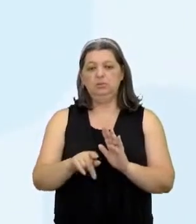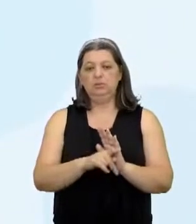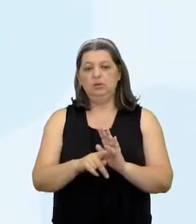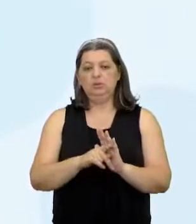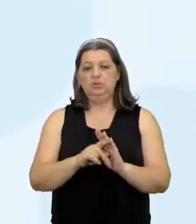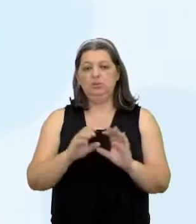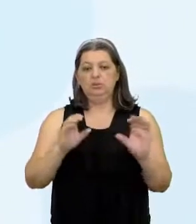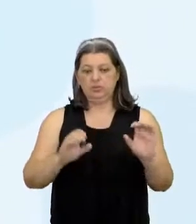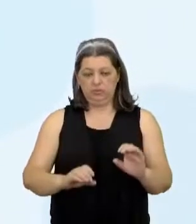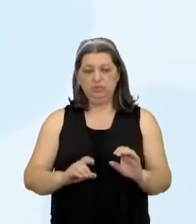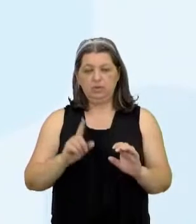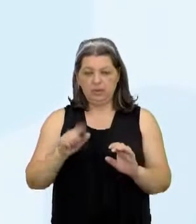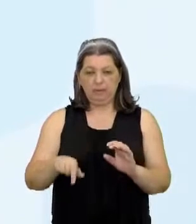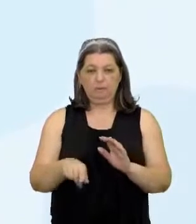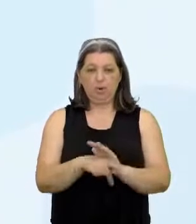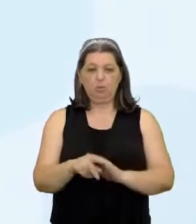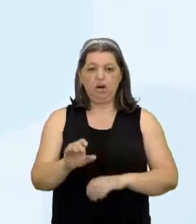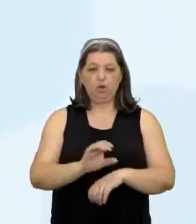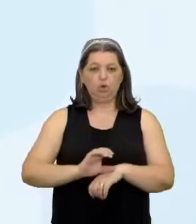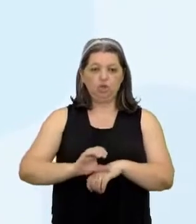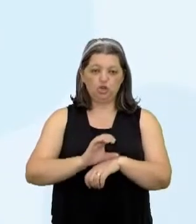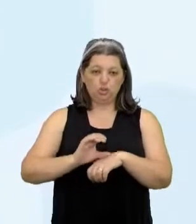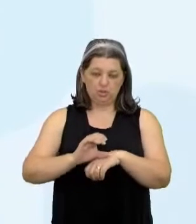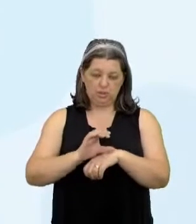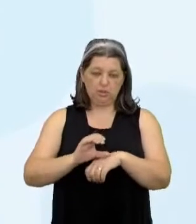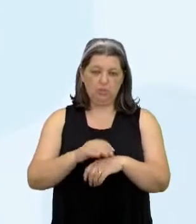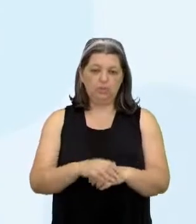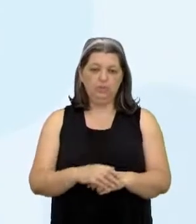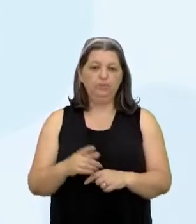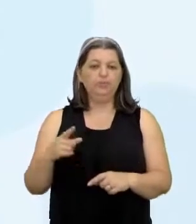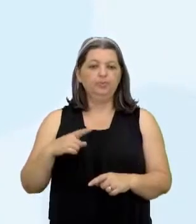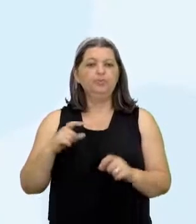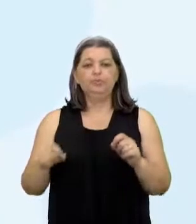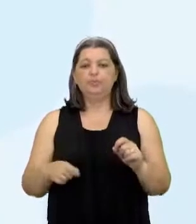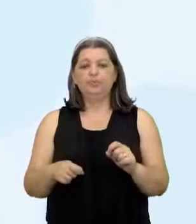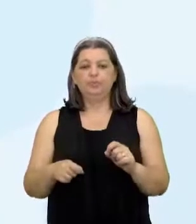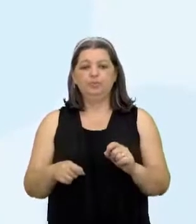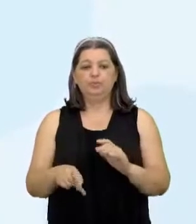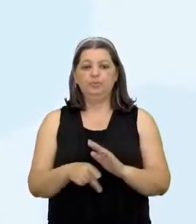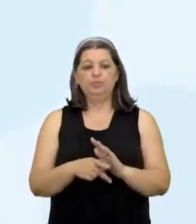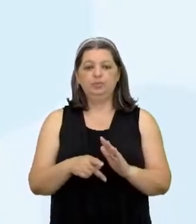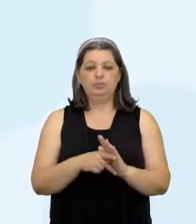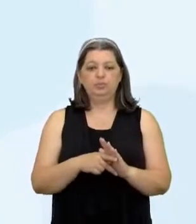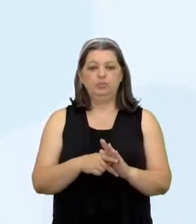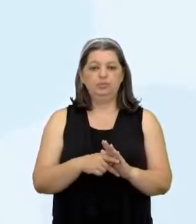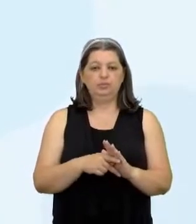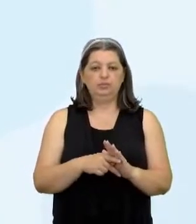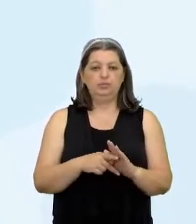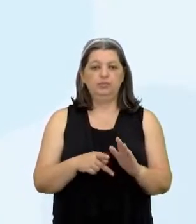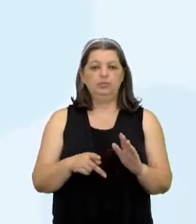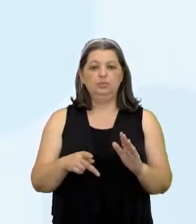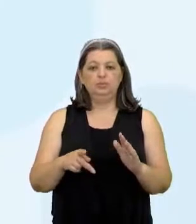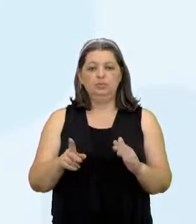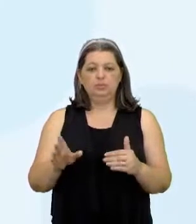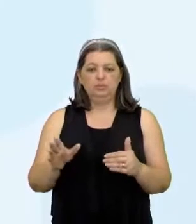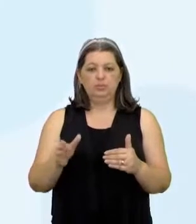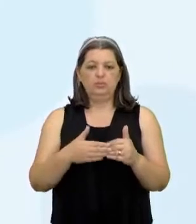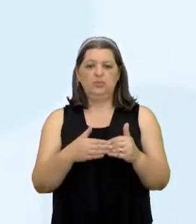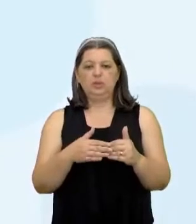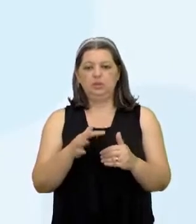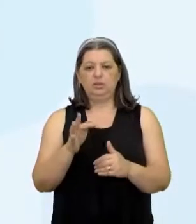da Constituição E temos aí as interditadas Que são áreas Interditadas pela FUNAI